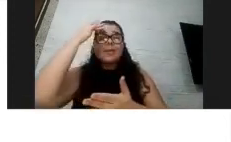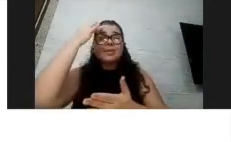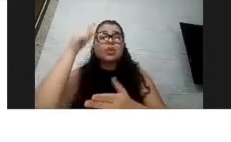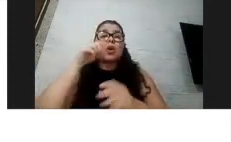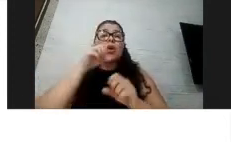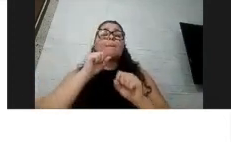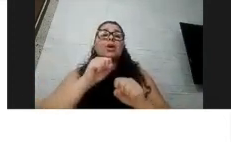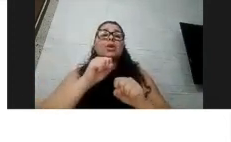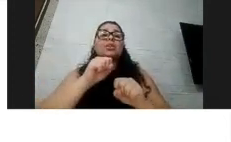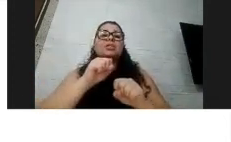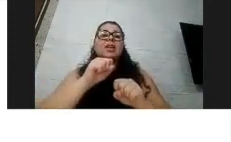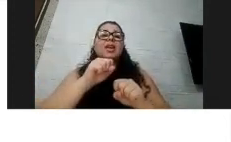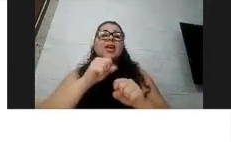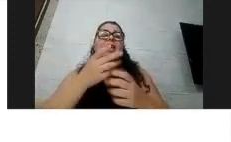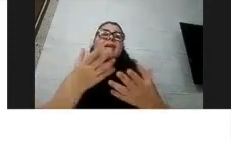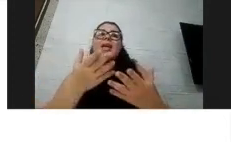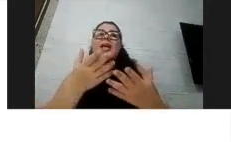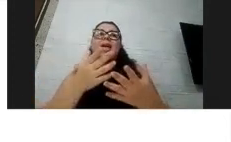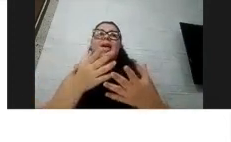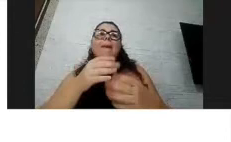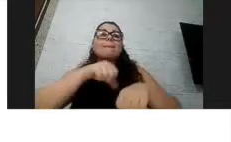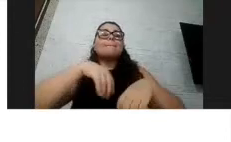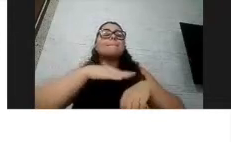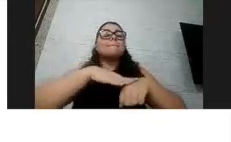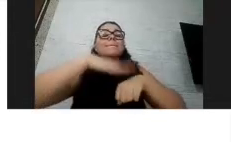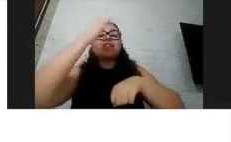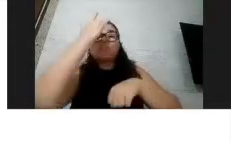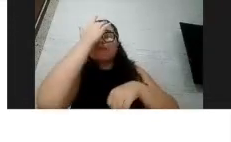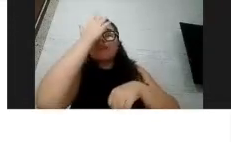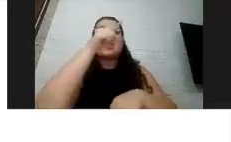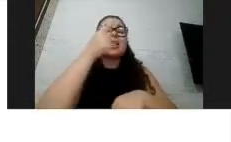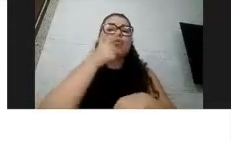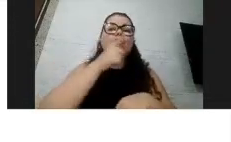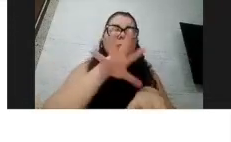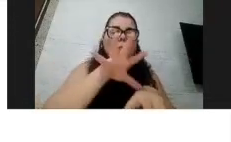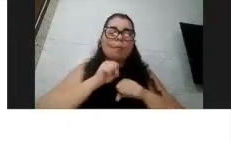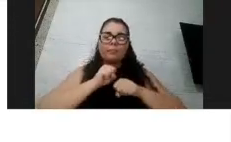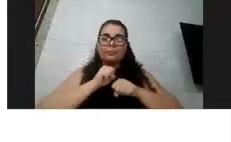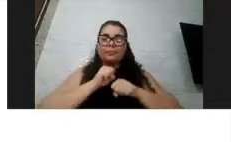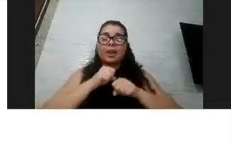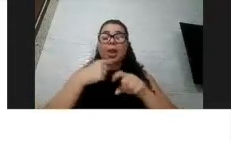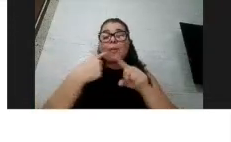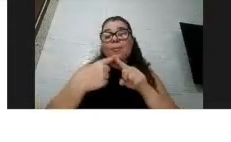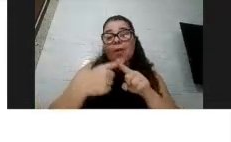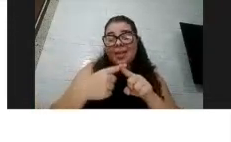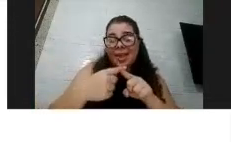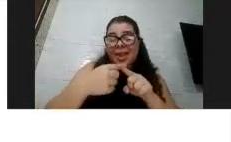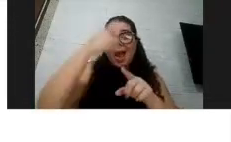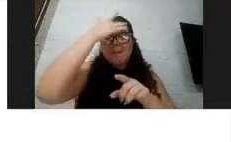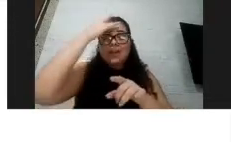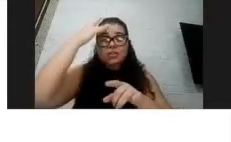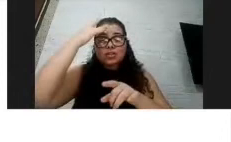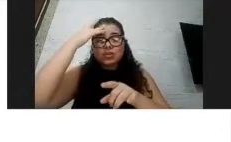transmissão. Por quê? Porque muitas pessoas com deficiência podem ter alguma dificuldade em cumprir